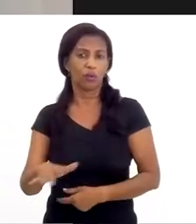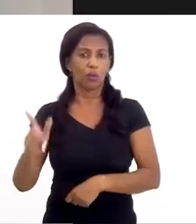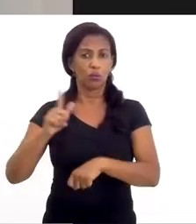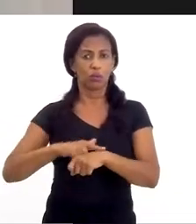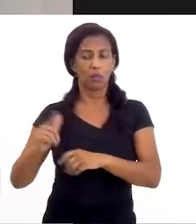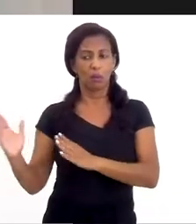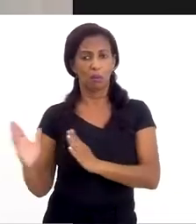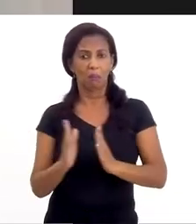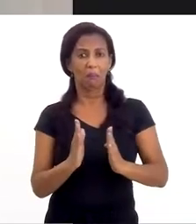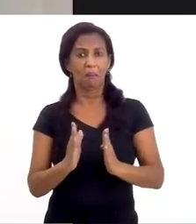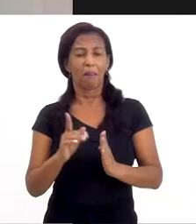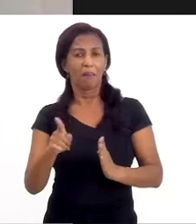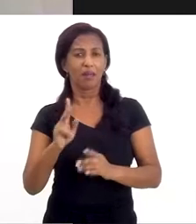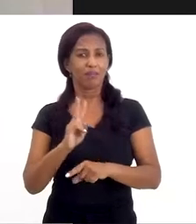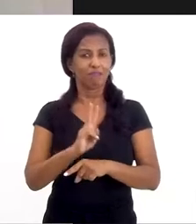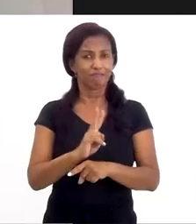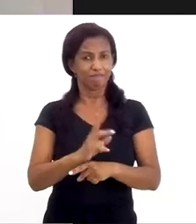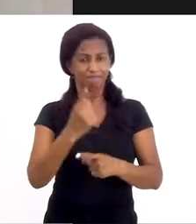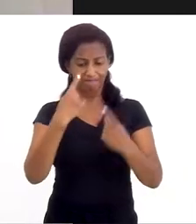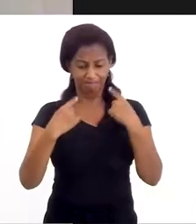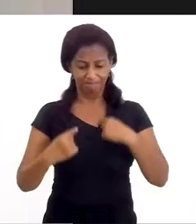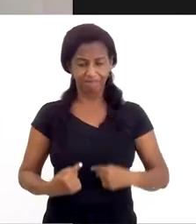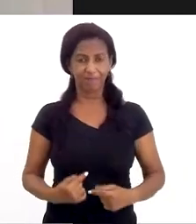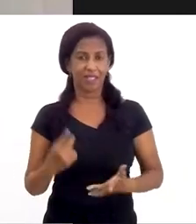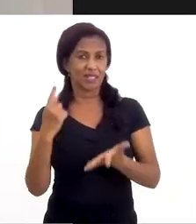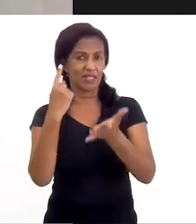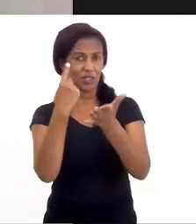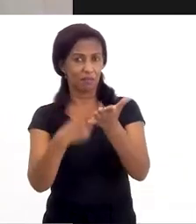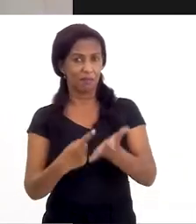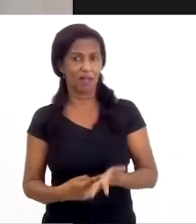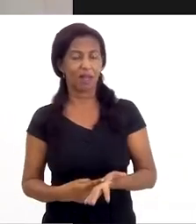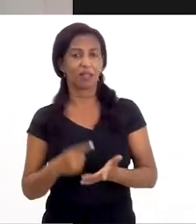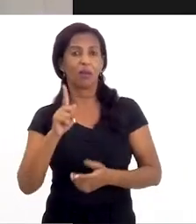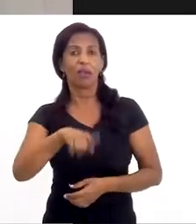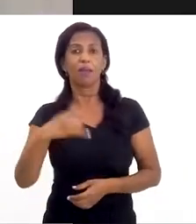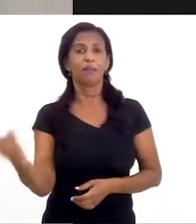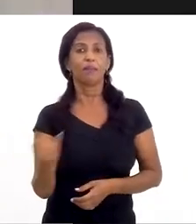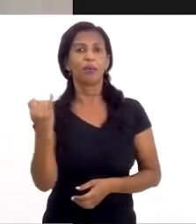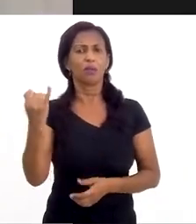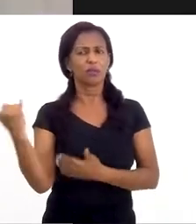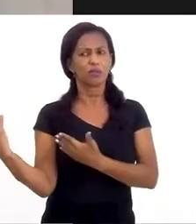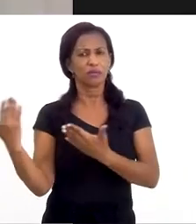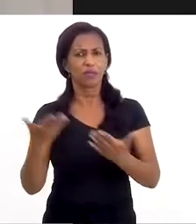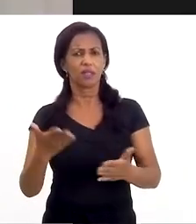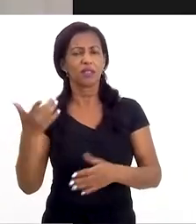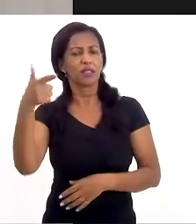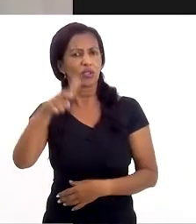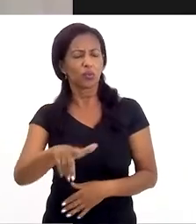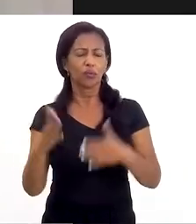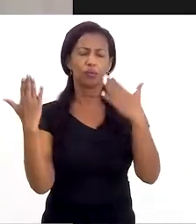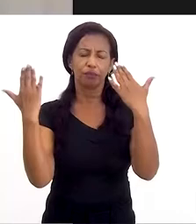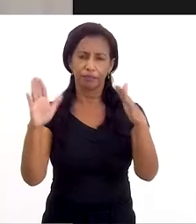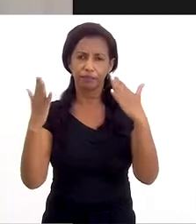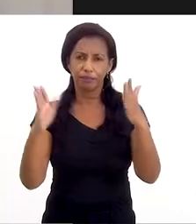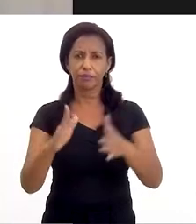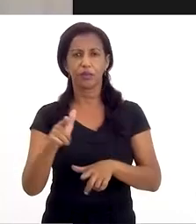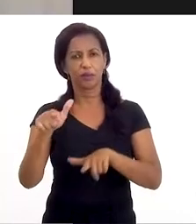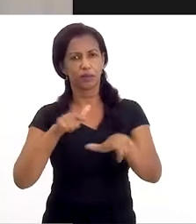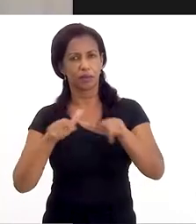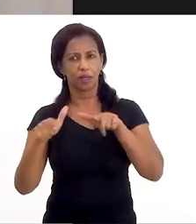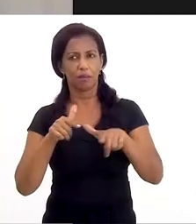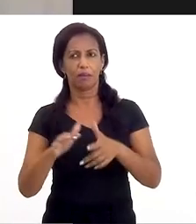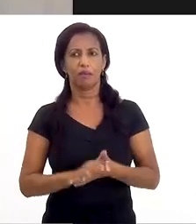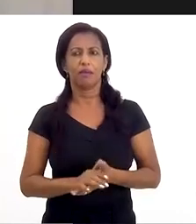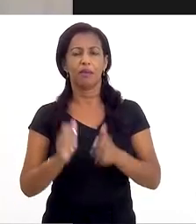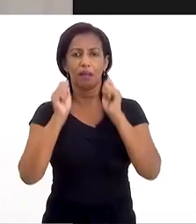num tempo recente, para que preserve esses vestígios. Então, é importante a gente trazer, né, e mais uma vez parabenizo, né,